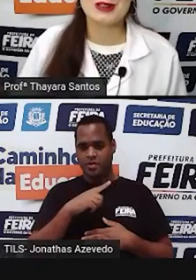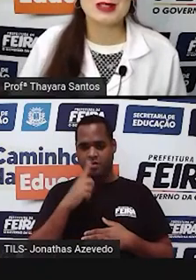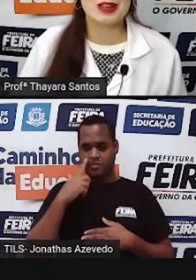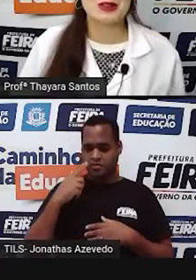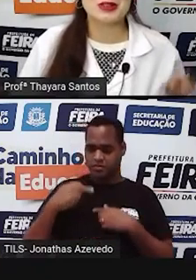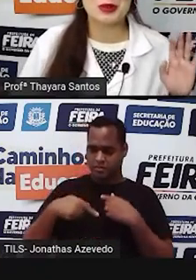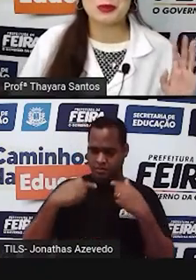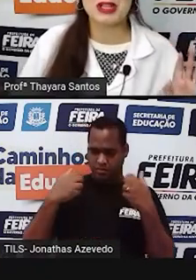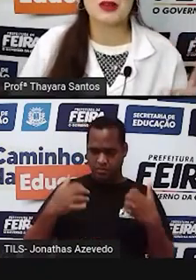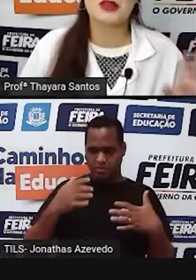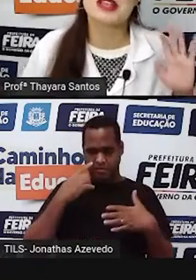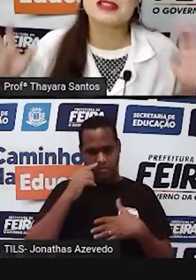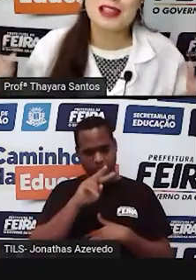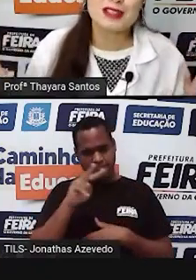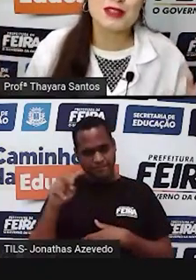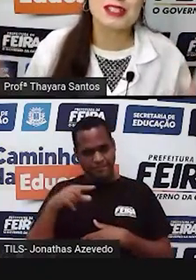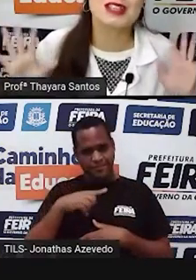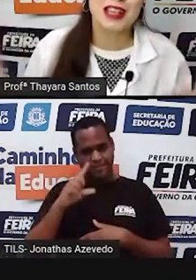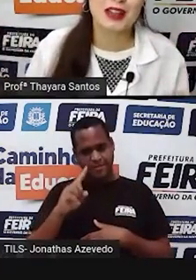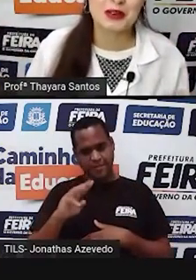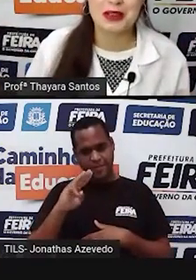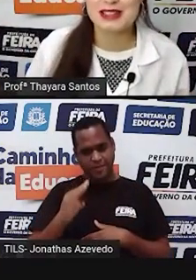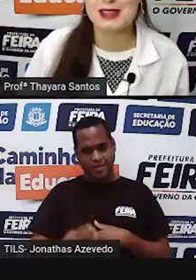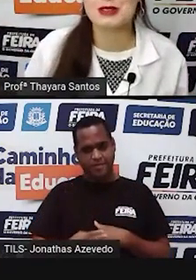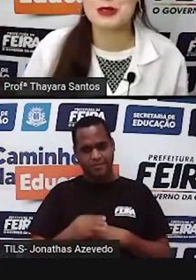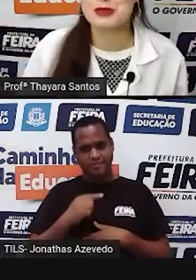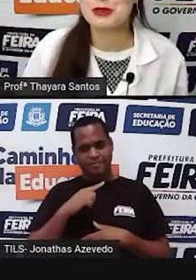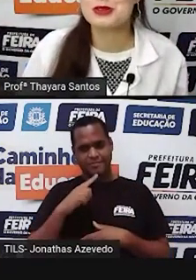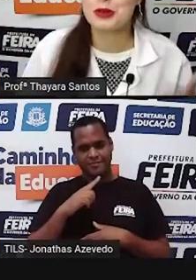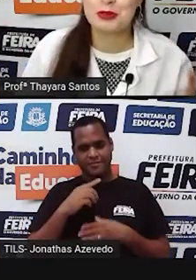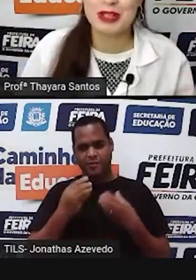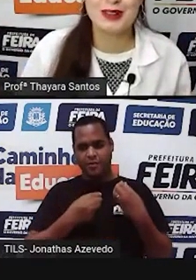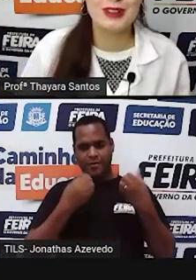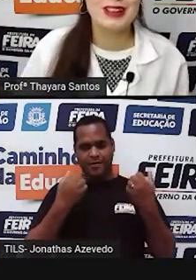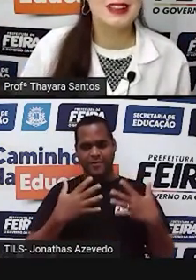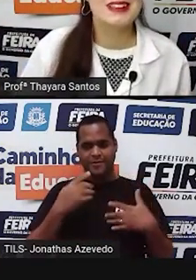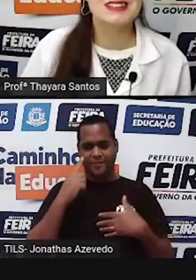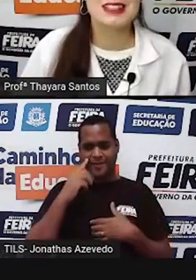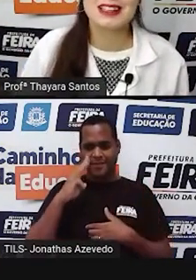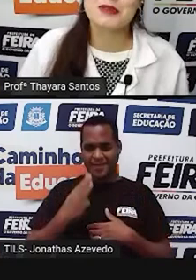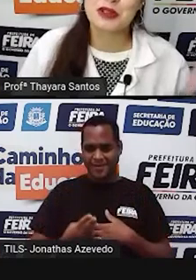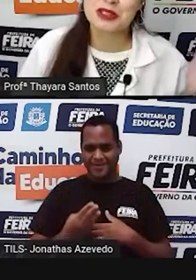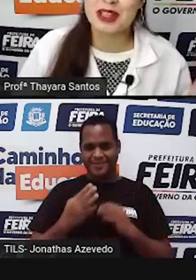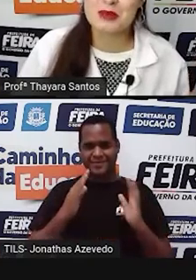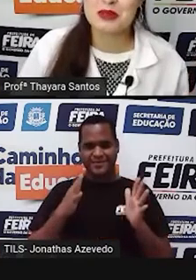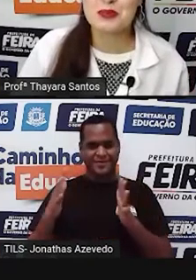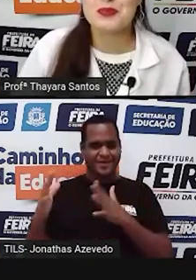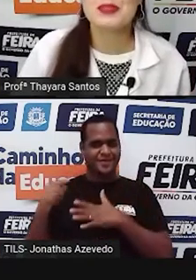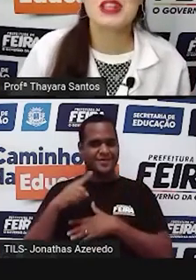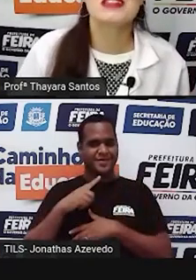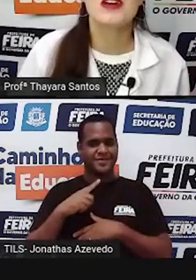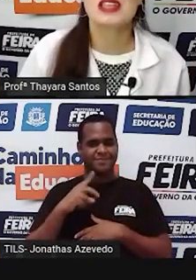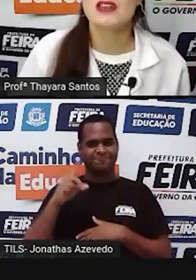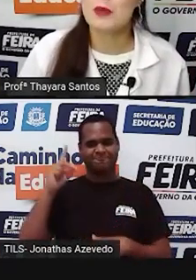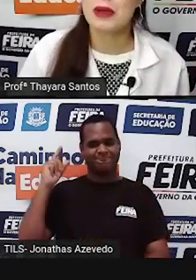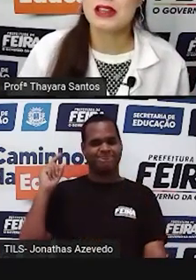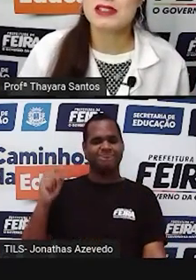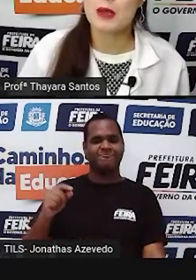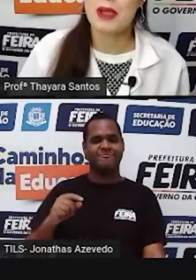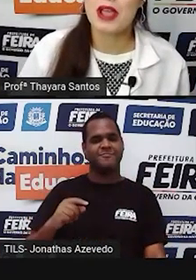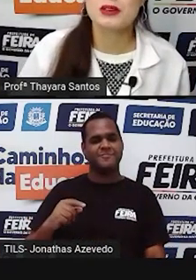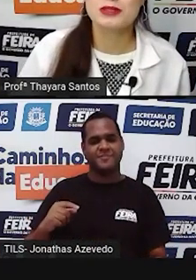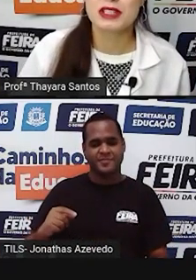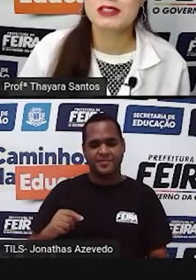fazendo alusão aí ao show do milhão, que eu nem sei se vocês chegaram a conhecer o show do milhão, que já tem muito tempo. Então, aqui vai